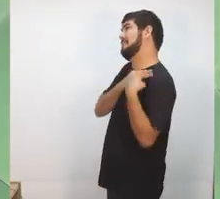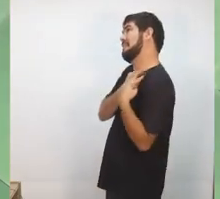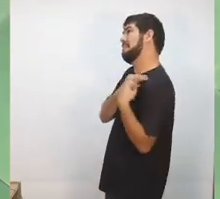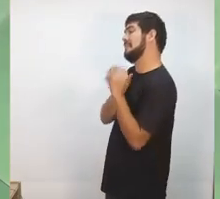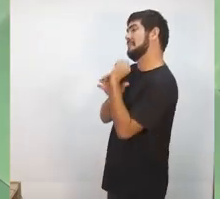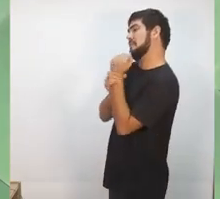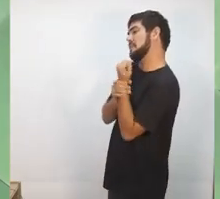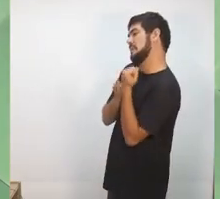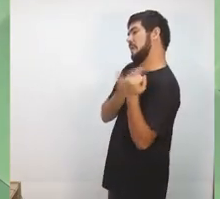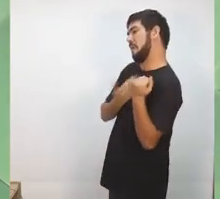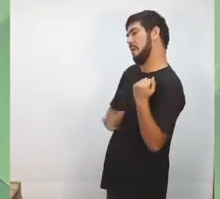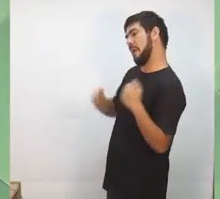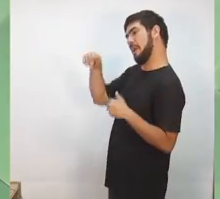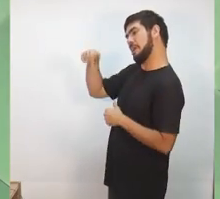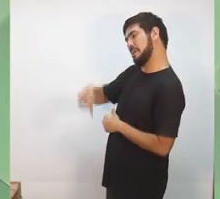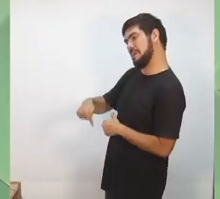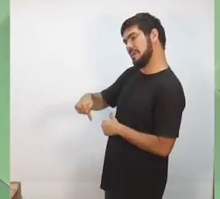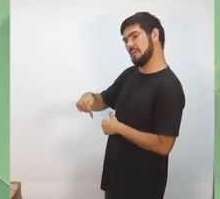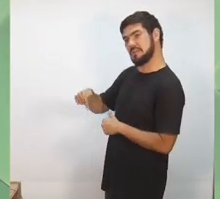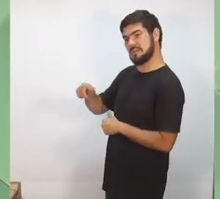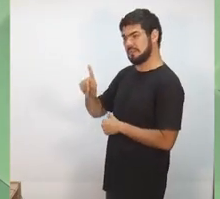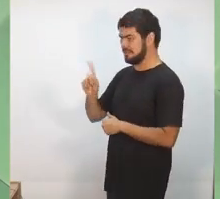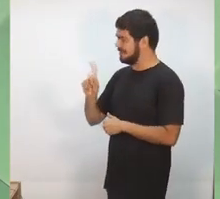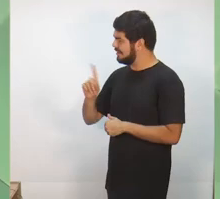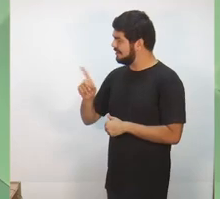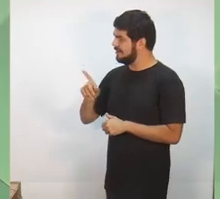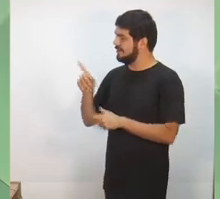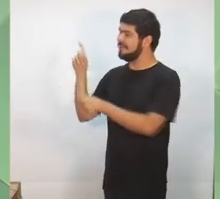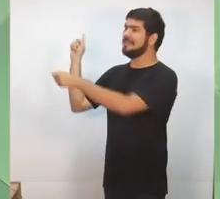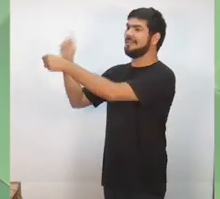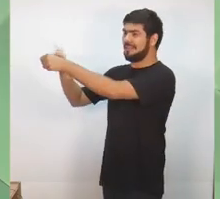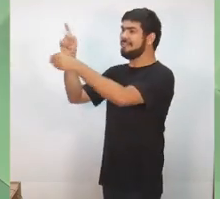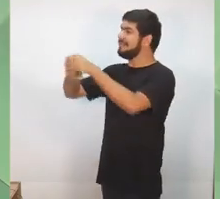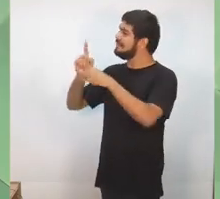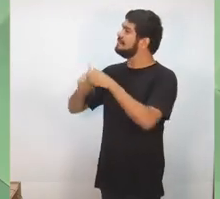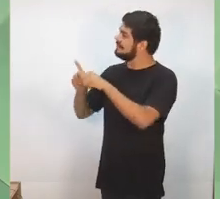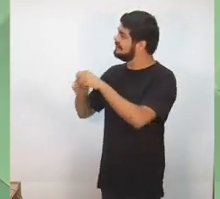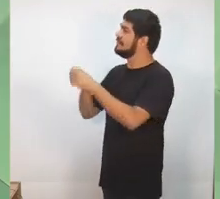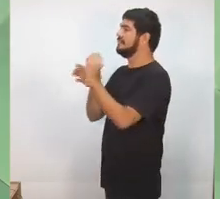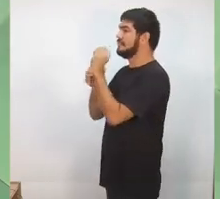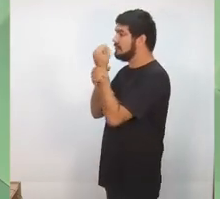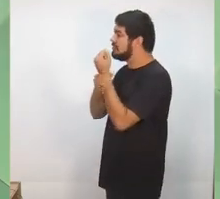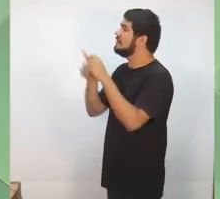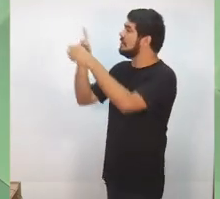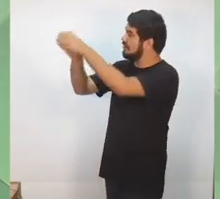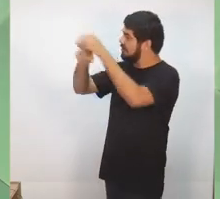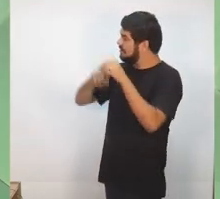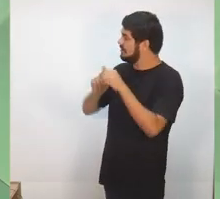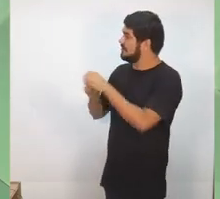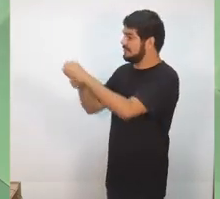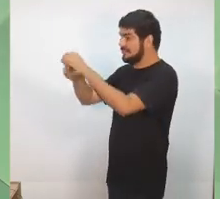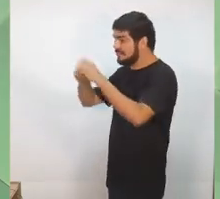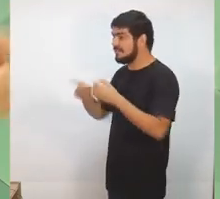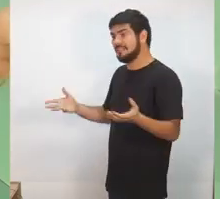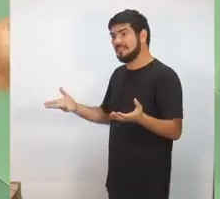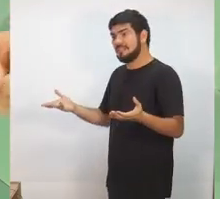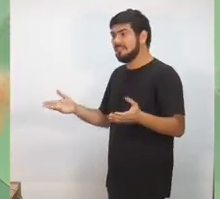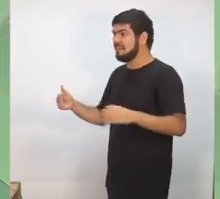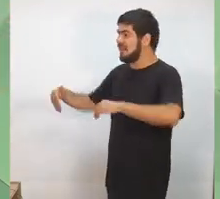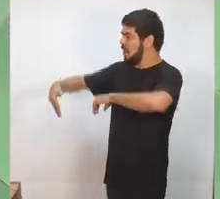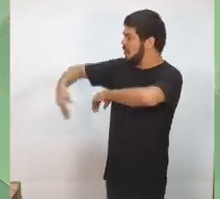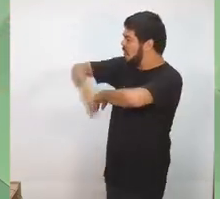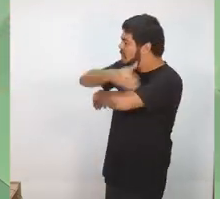segurança pública é apenas do Estado quando não é. A segurança pública também tem a responsabilidade do município. Então, ruas